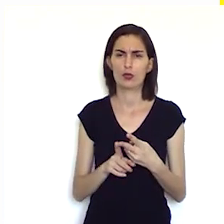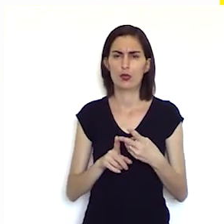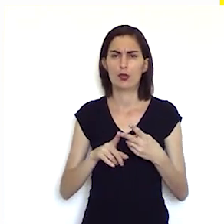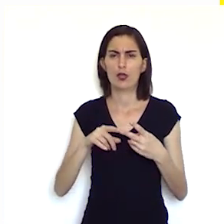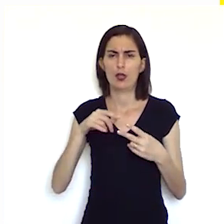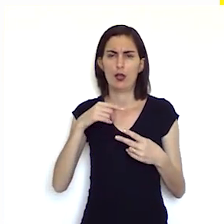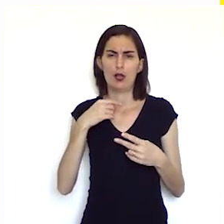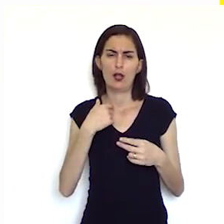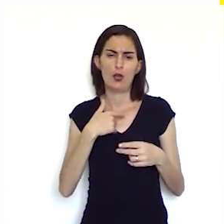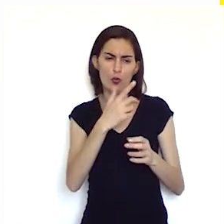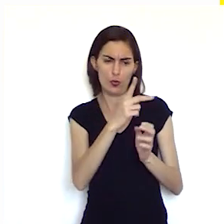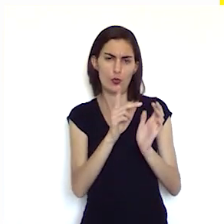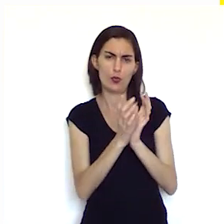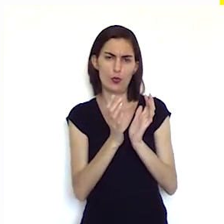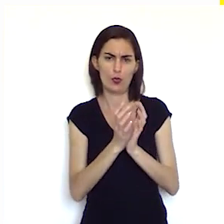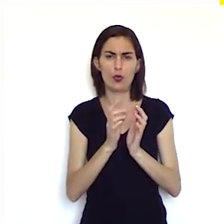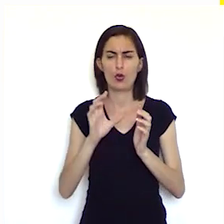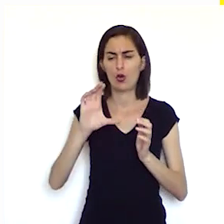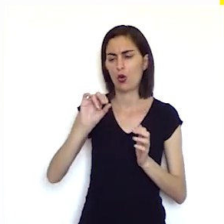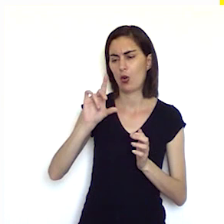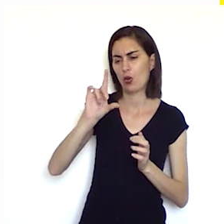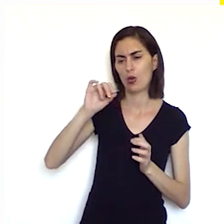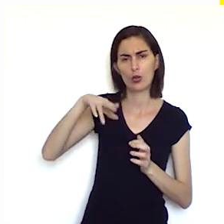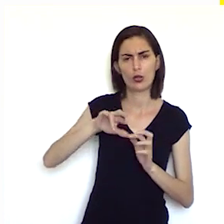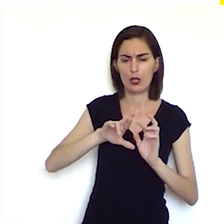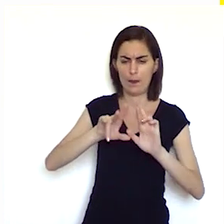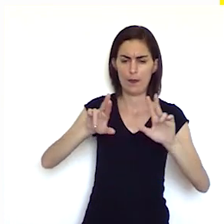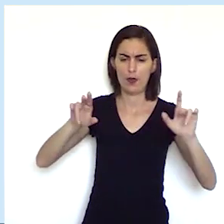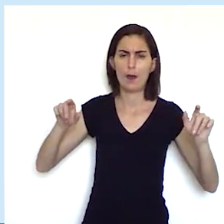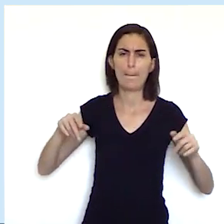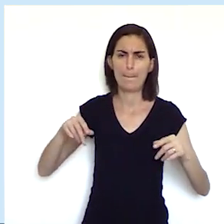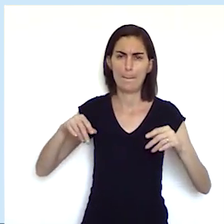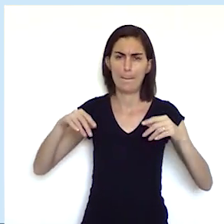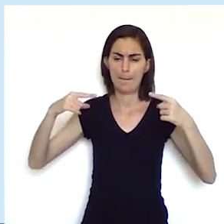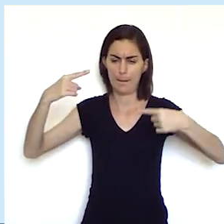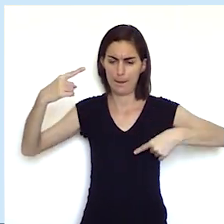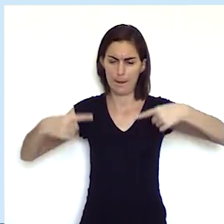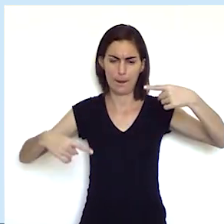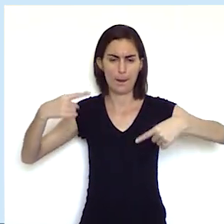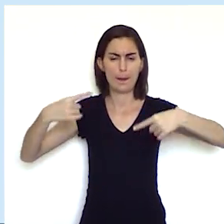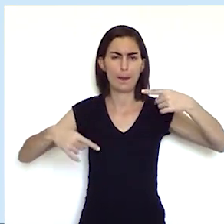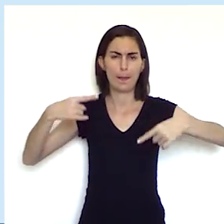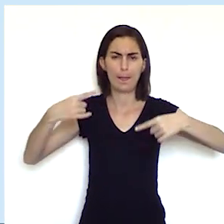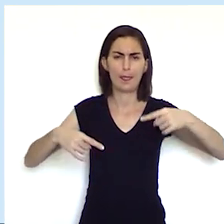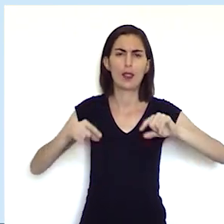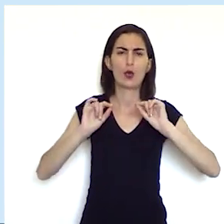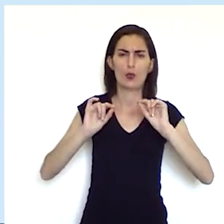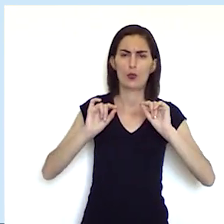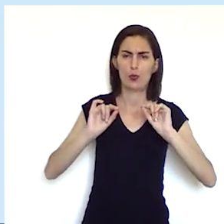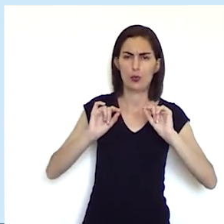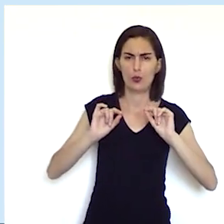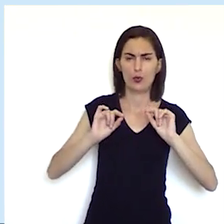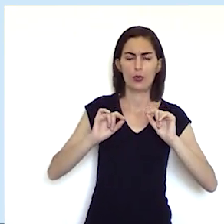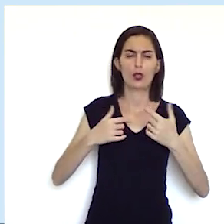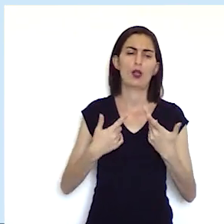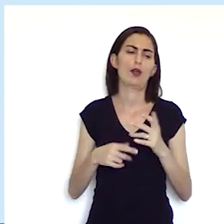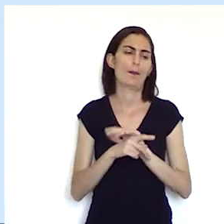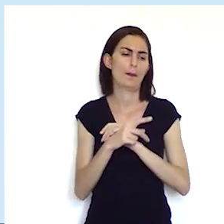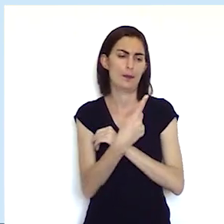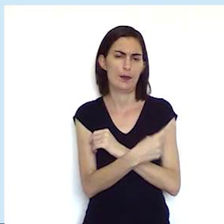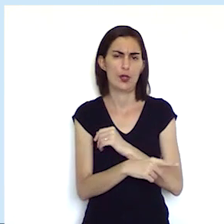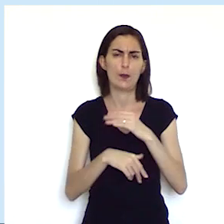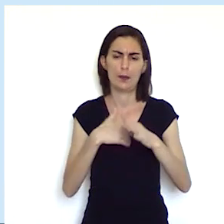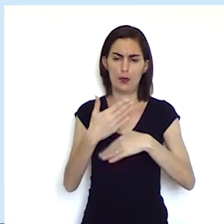os colônios eles tinham várias frentes de batalha justamente por questões do